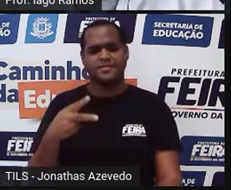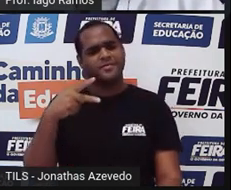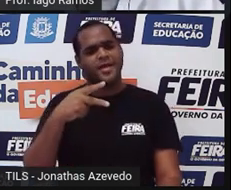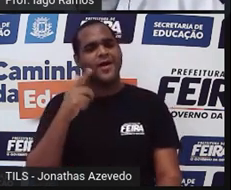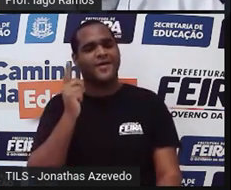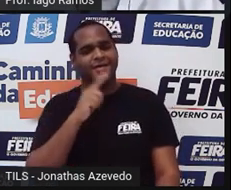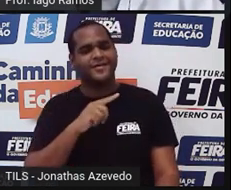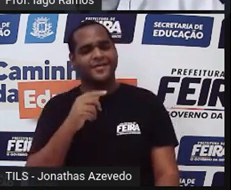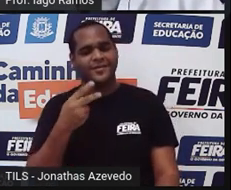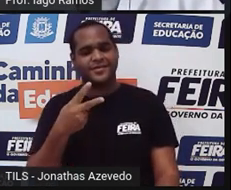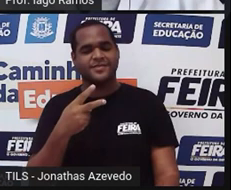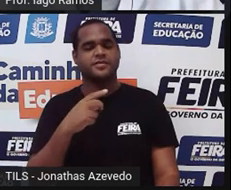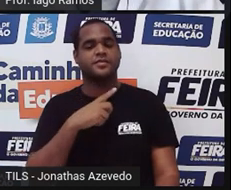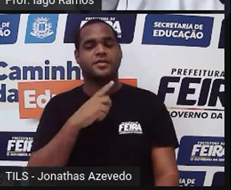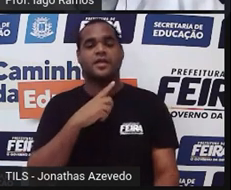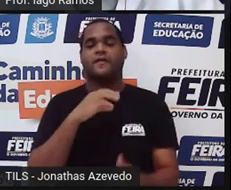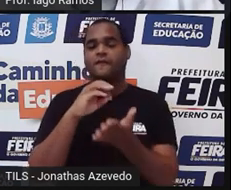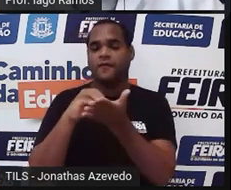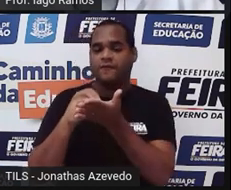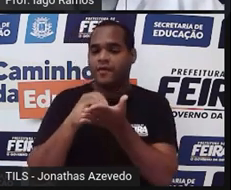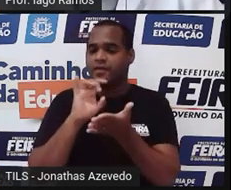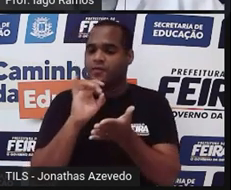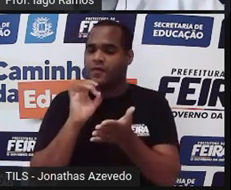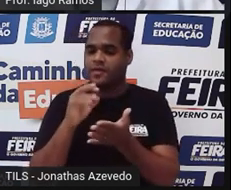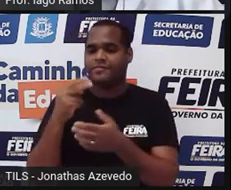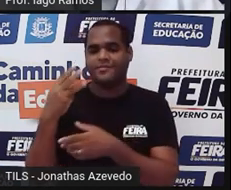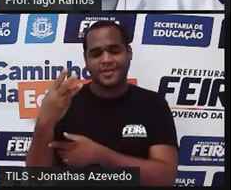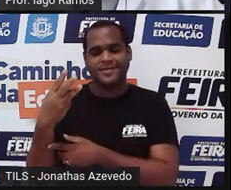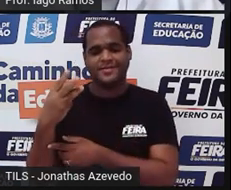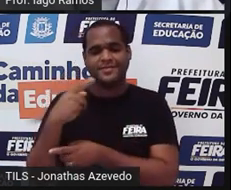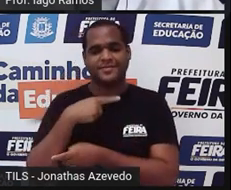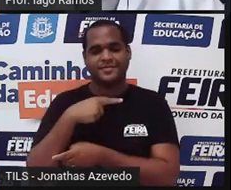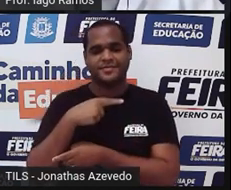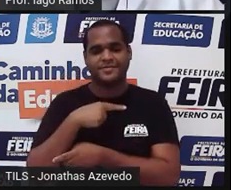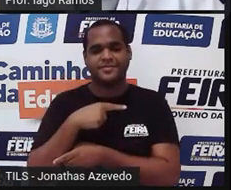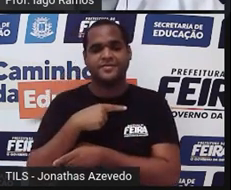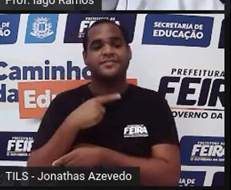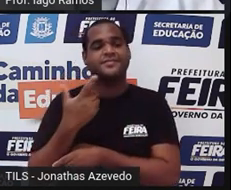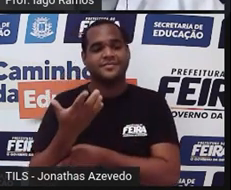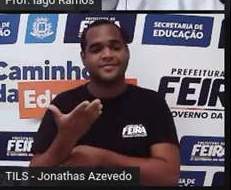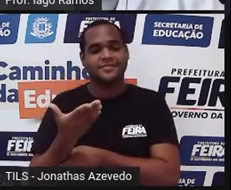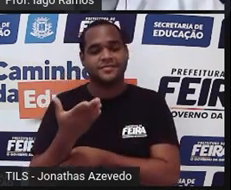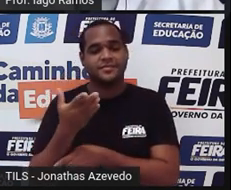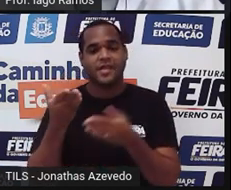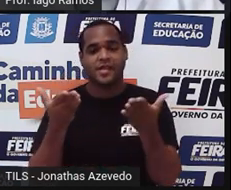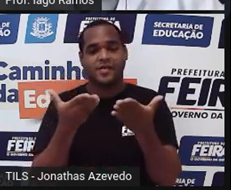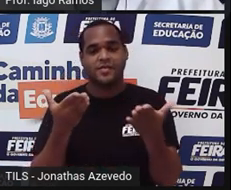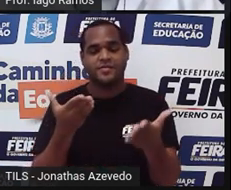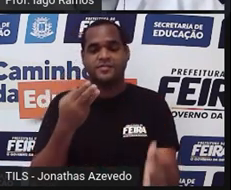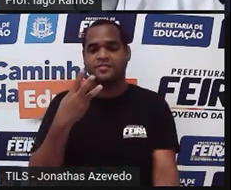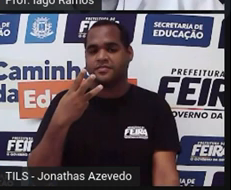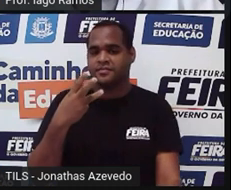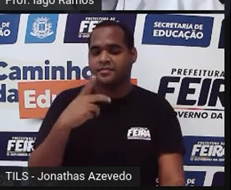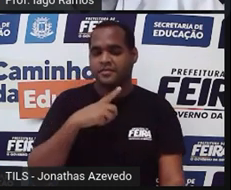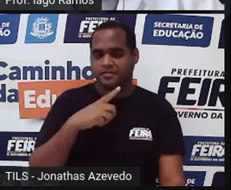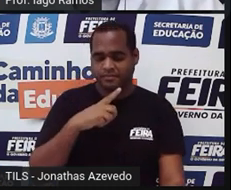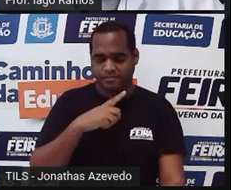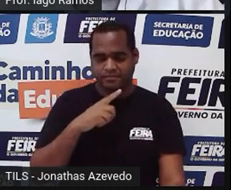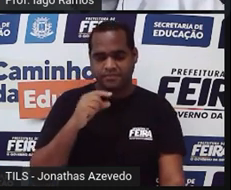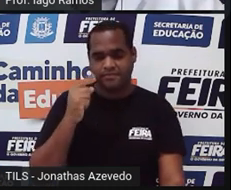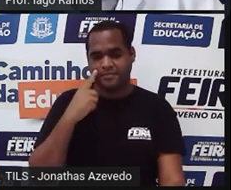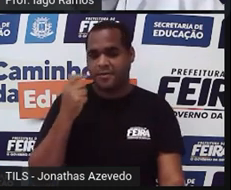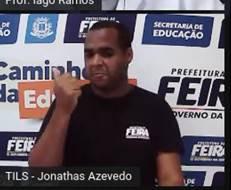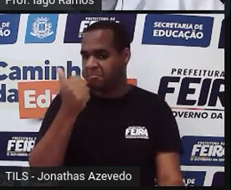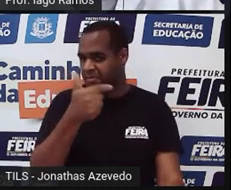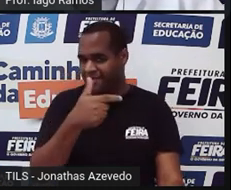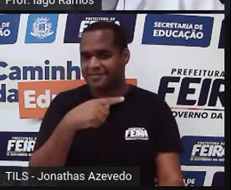por último, só sobra agora para fazer com o lado 3, né? E ali, o lado 3 tem que ser maior